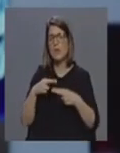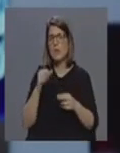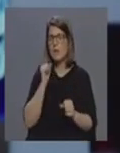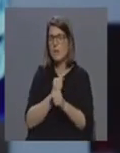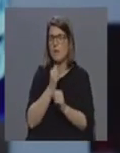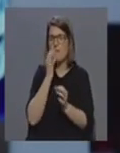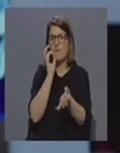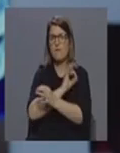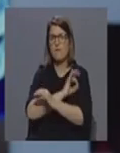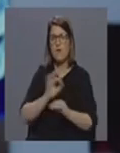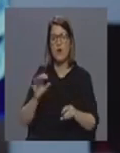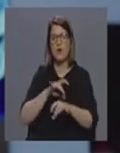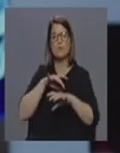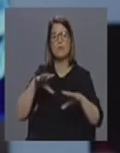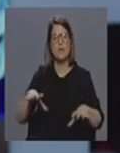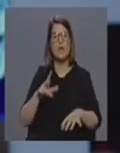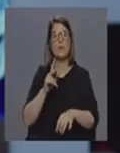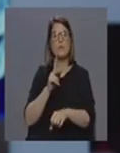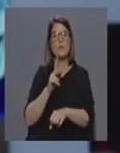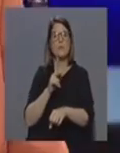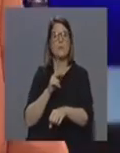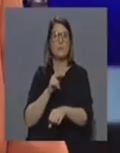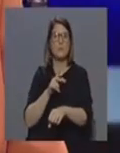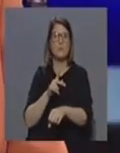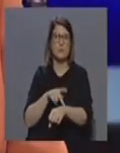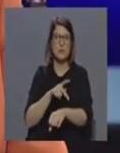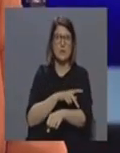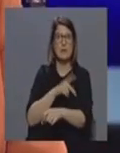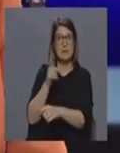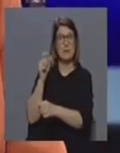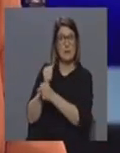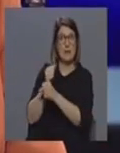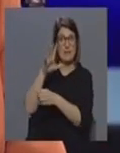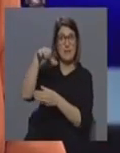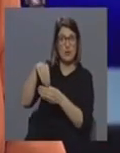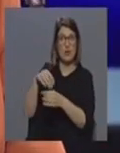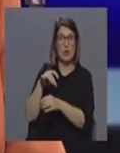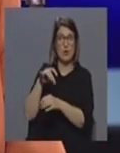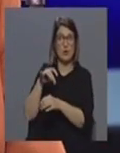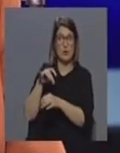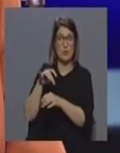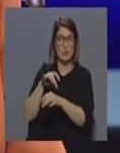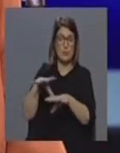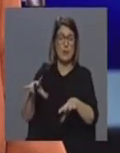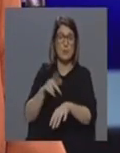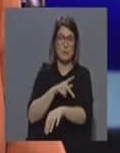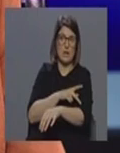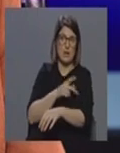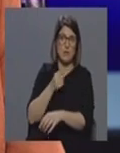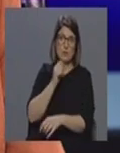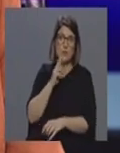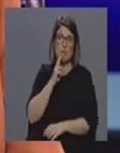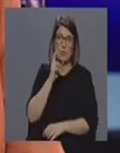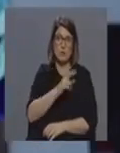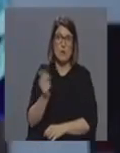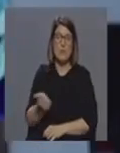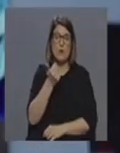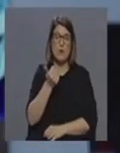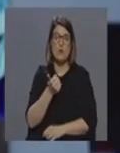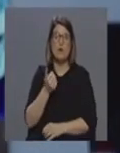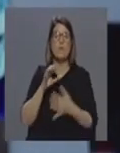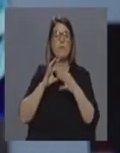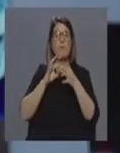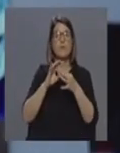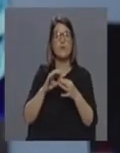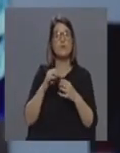hospital de Vinho Espírito Santo a doutora Isabel exercendo funções no hospital de Vinho Espírito Santo poderá também melhor dar essa resposta tem articulado de forma próxima mediamente com o